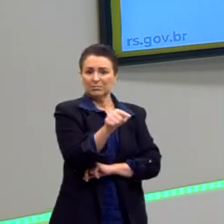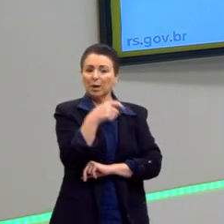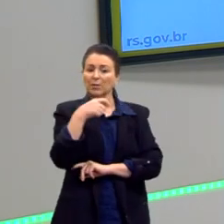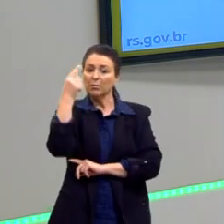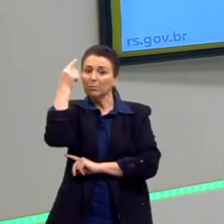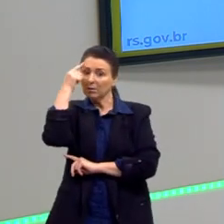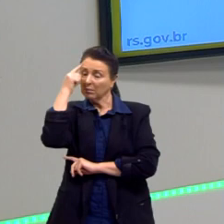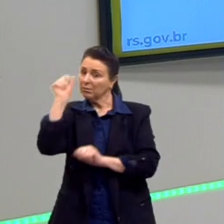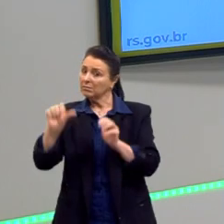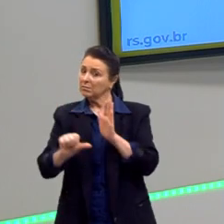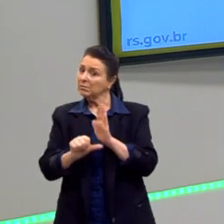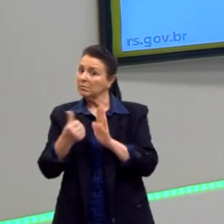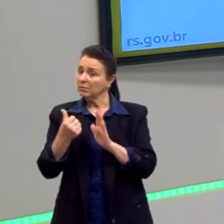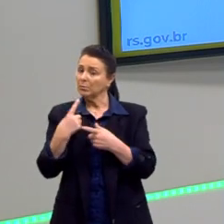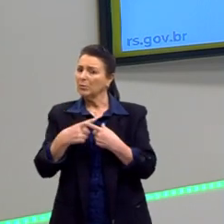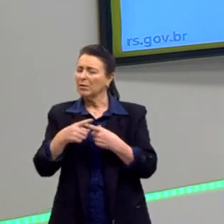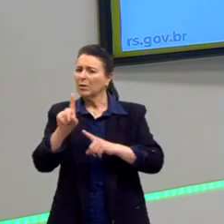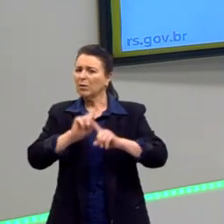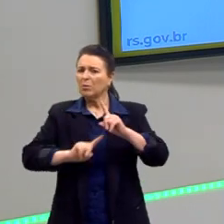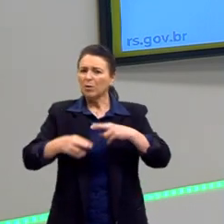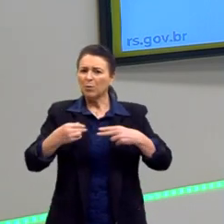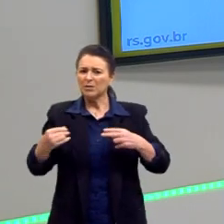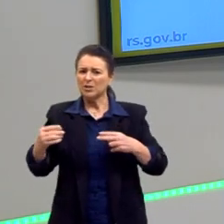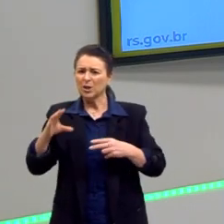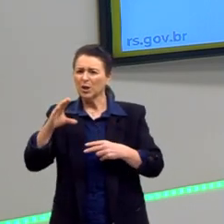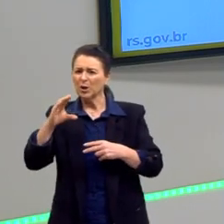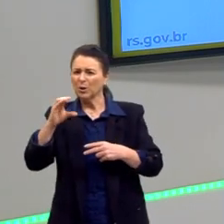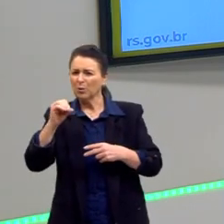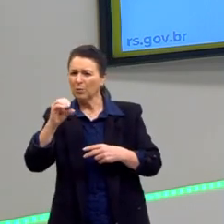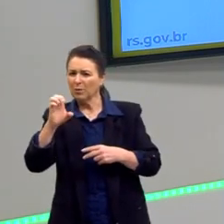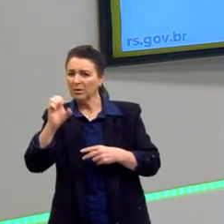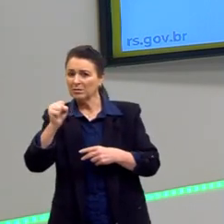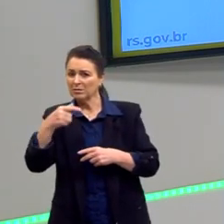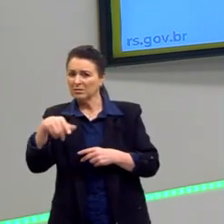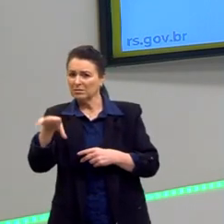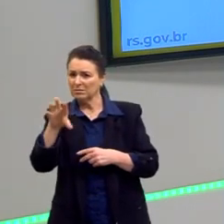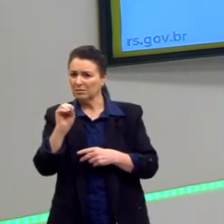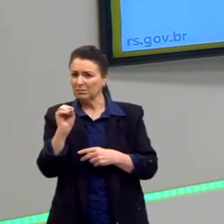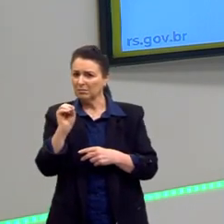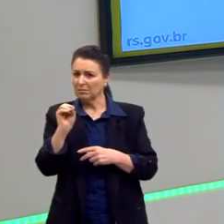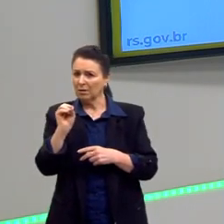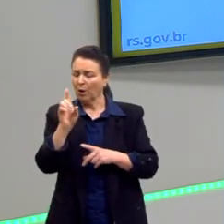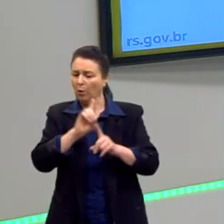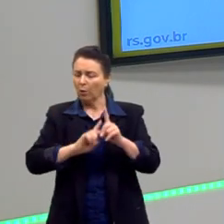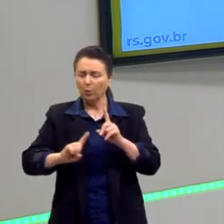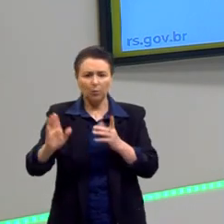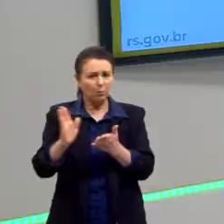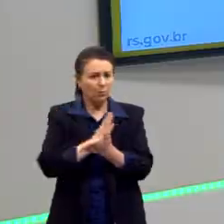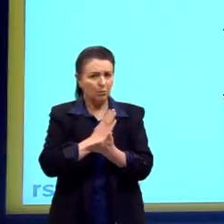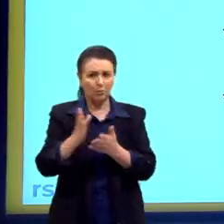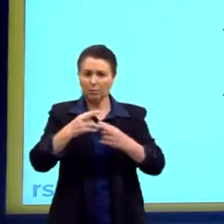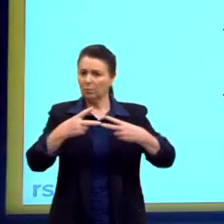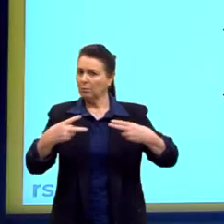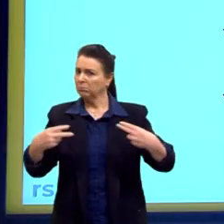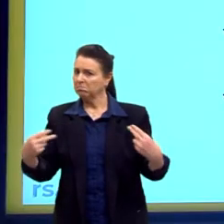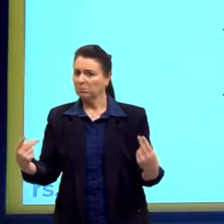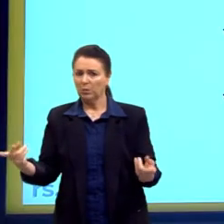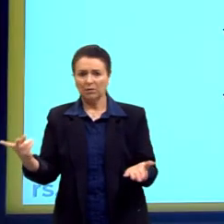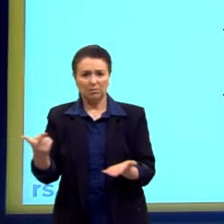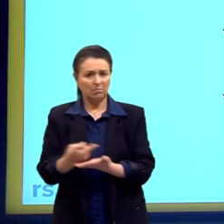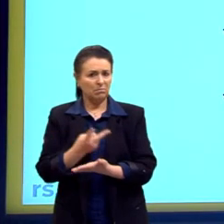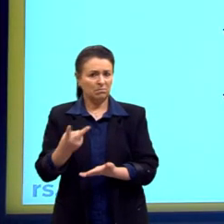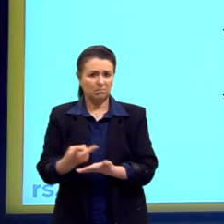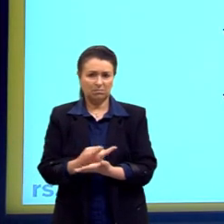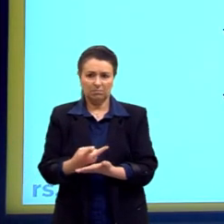pouco sobre isso, porque como era algo de coesão, se isso não estava ocorrendo, alguma coisa estava errada. Então, sempre, o todo sobre